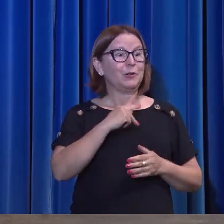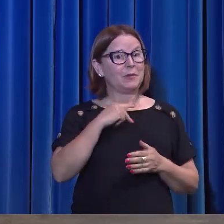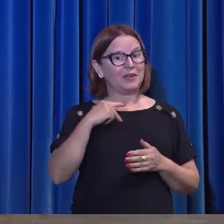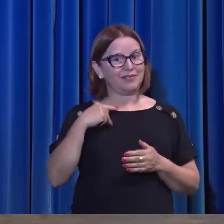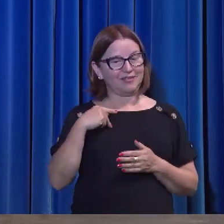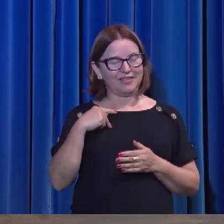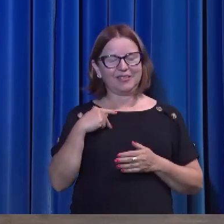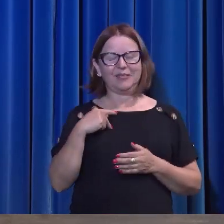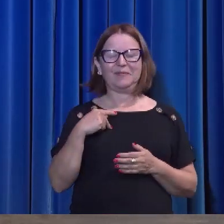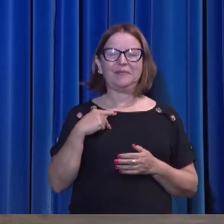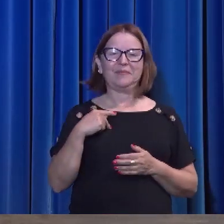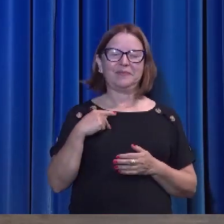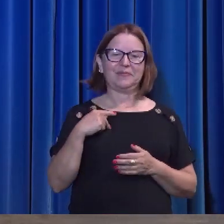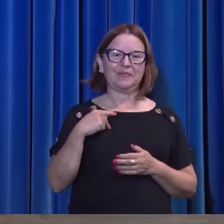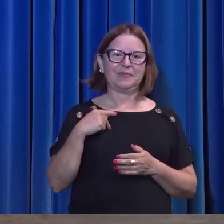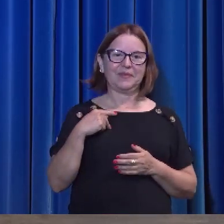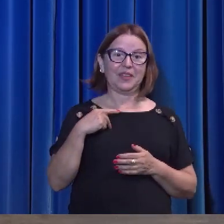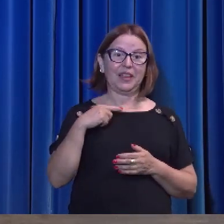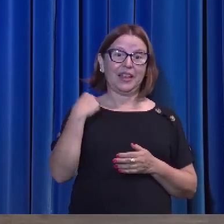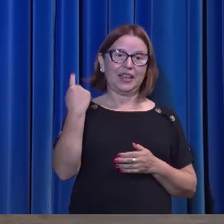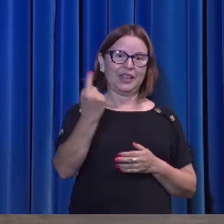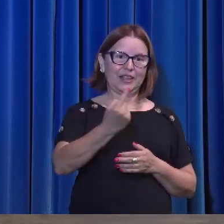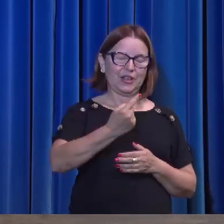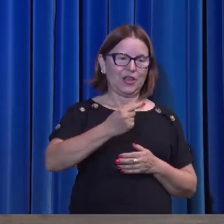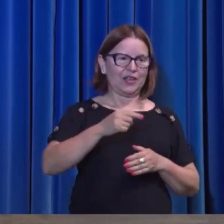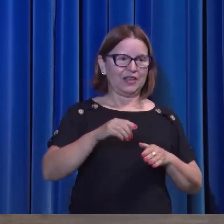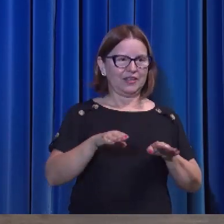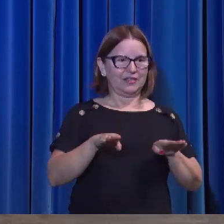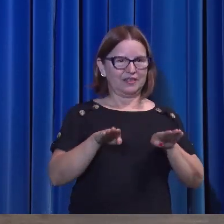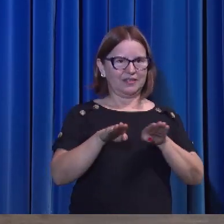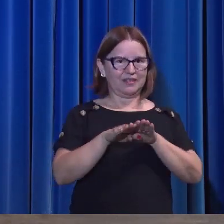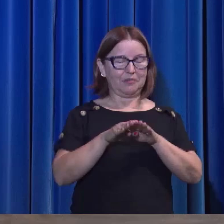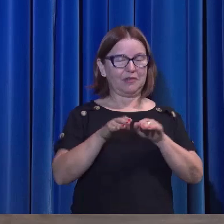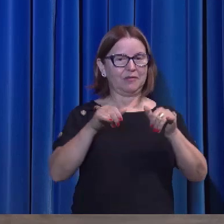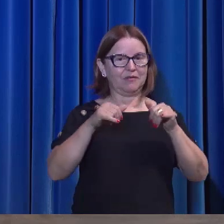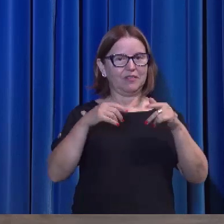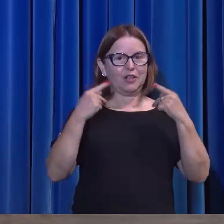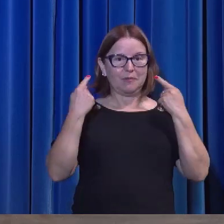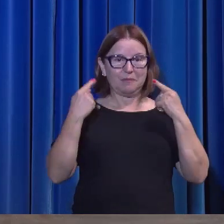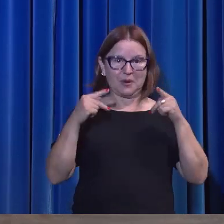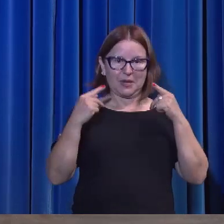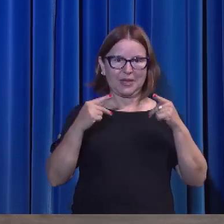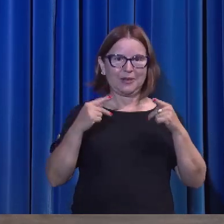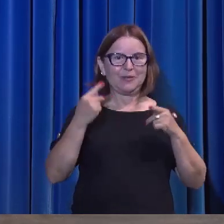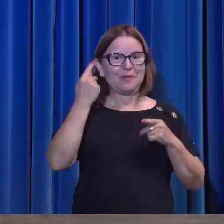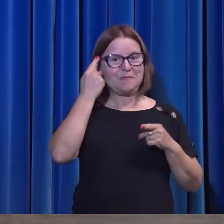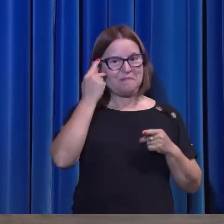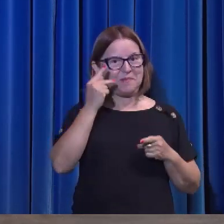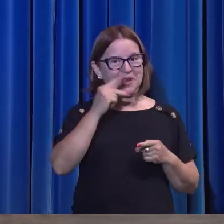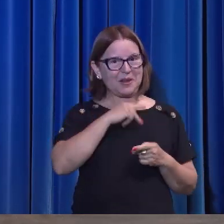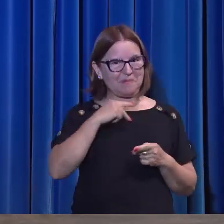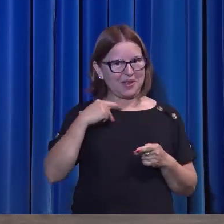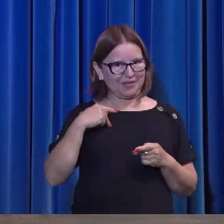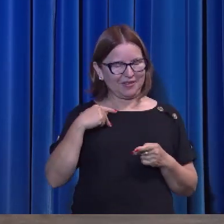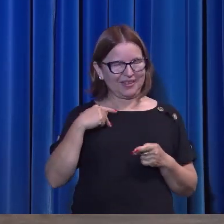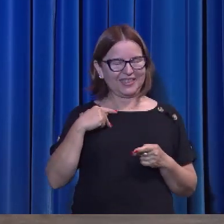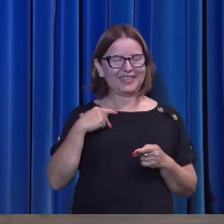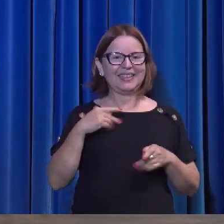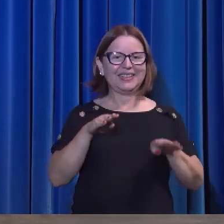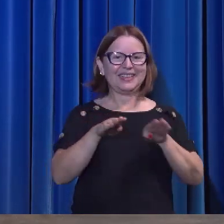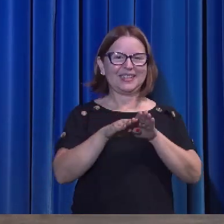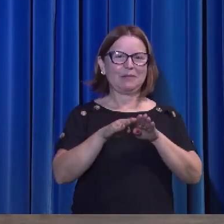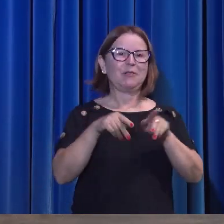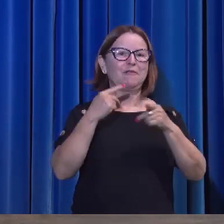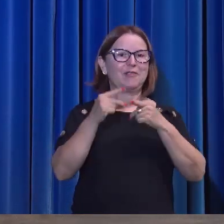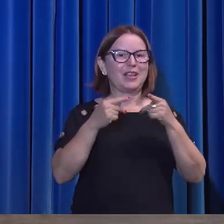a gente está falando também para a igreja e para pastores aí espalhados, a gente tem que usar misericórdia também,